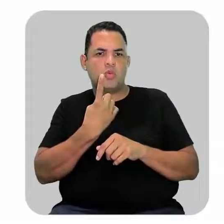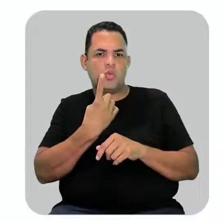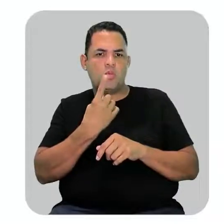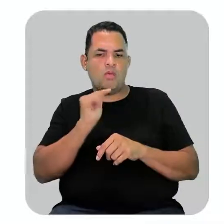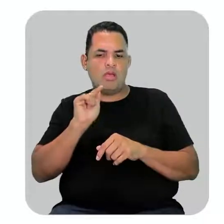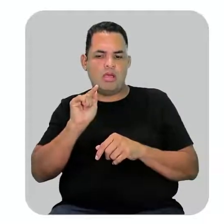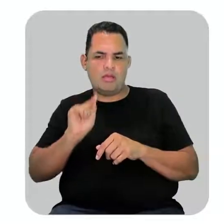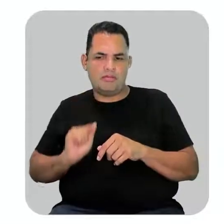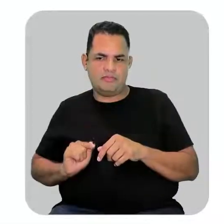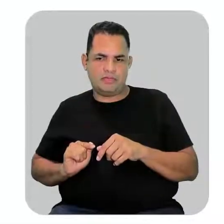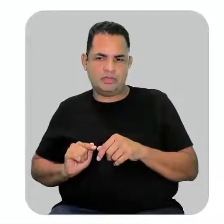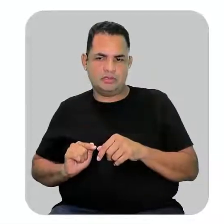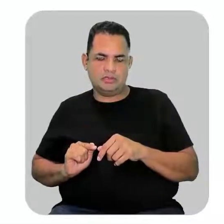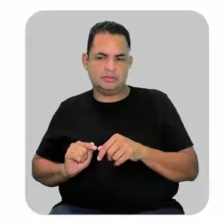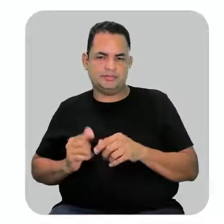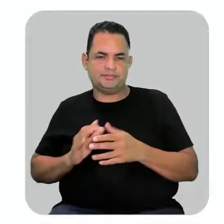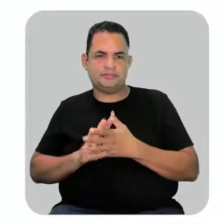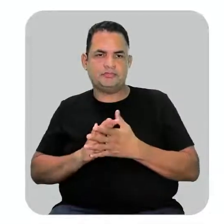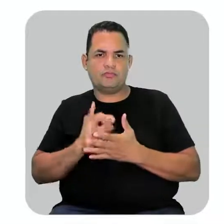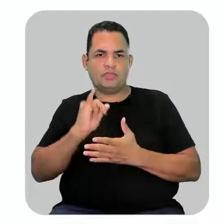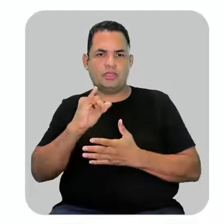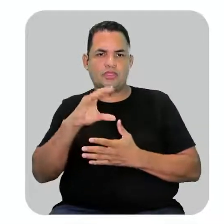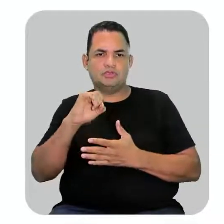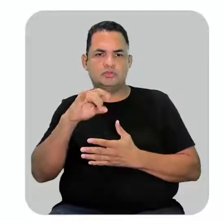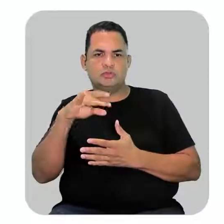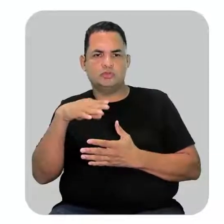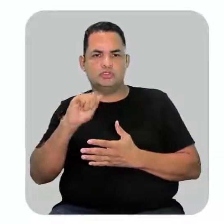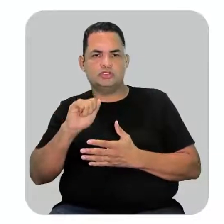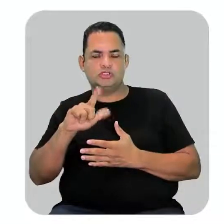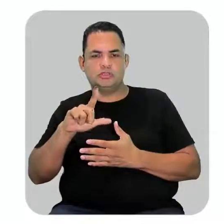ramificação, que seria o isobutil.